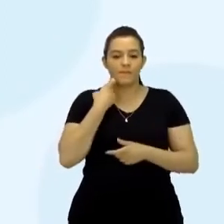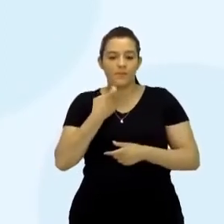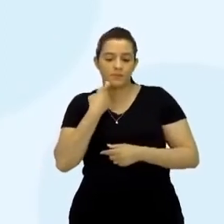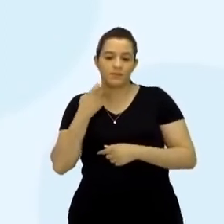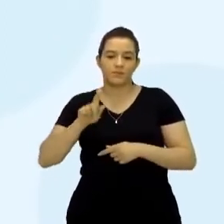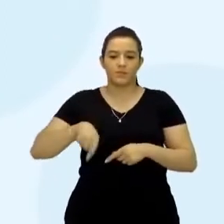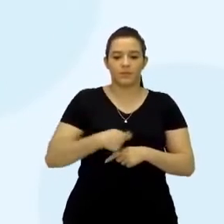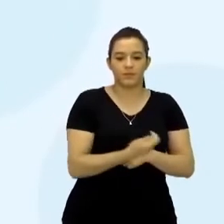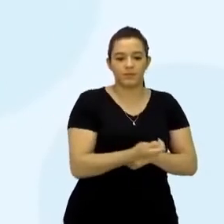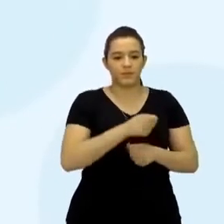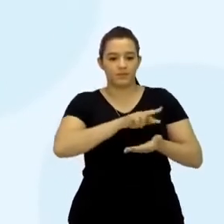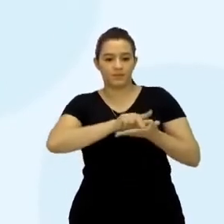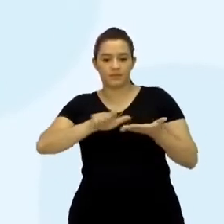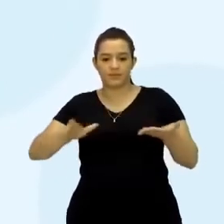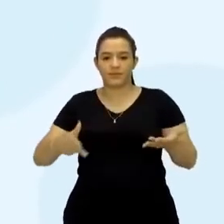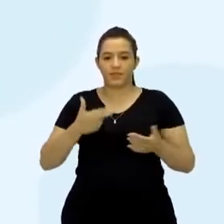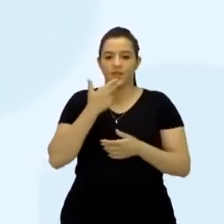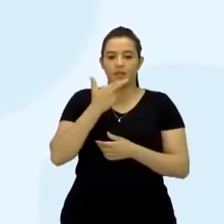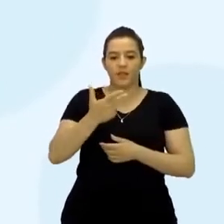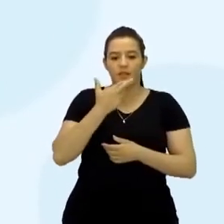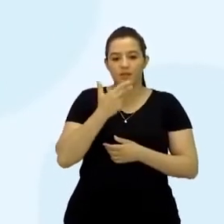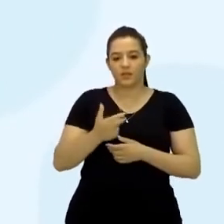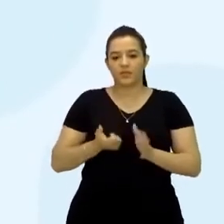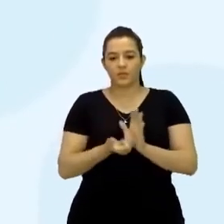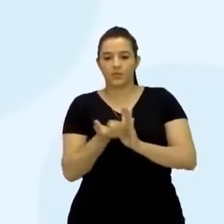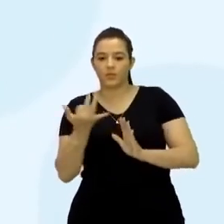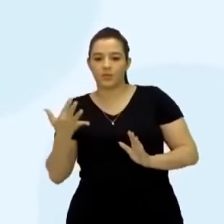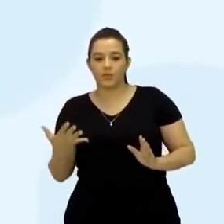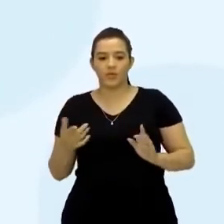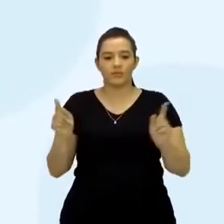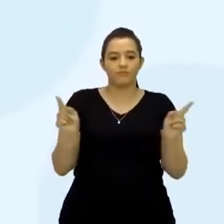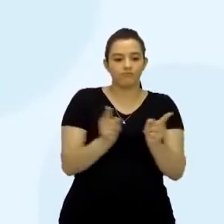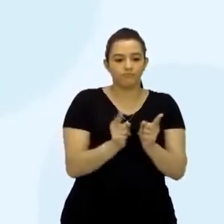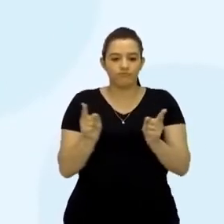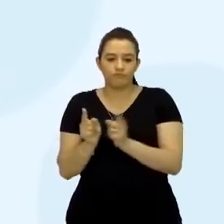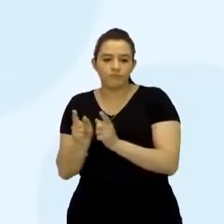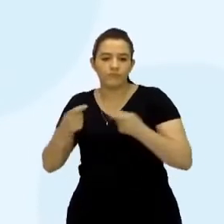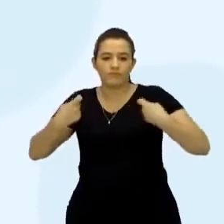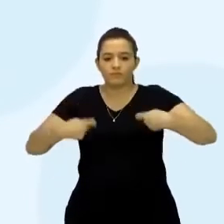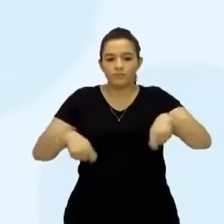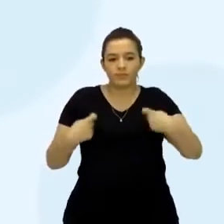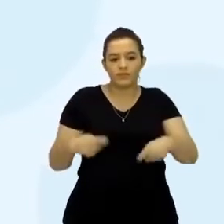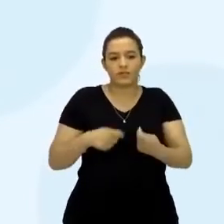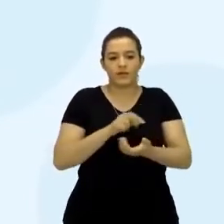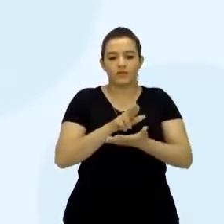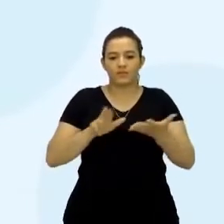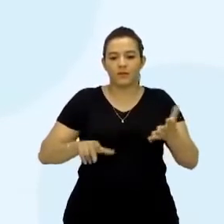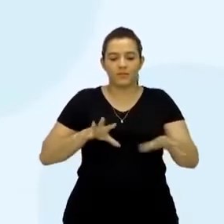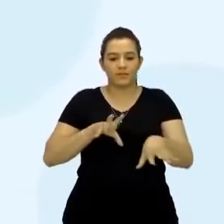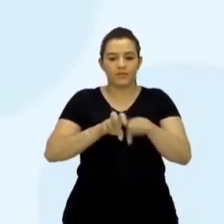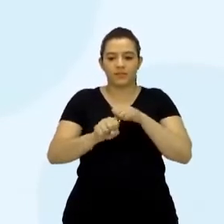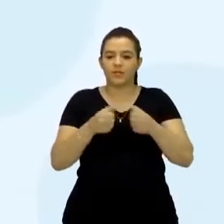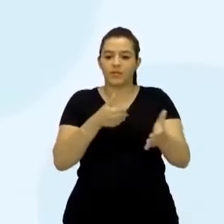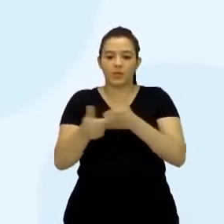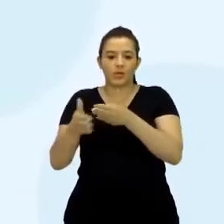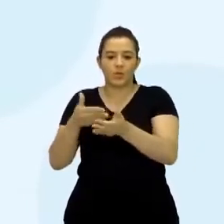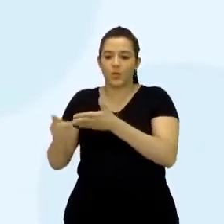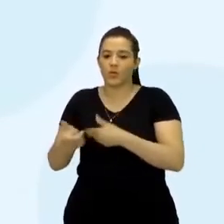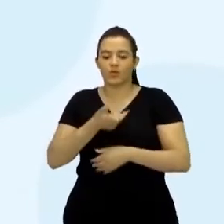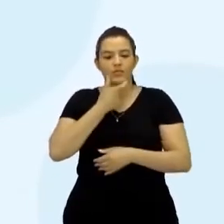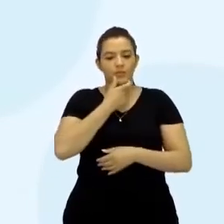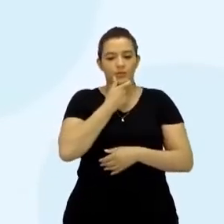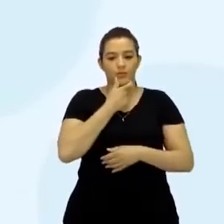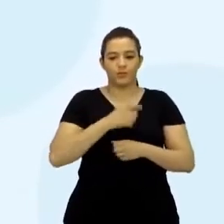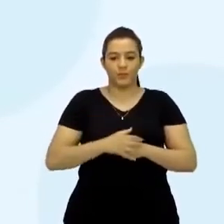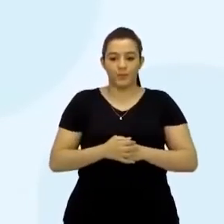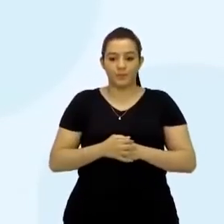em diversas línguas e quais eram as características mínimas necessárias para a formação delas em qualquer idioma.